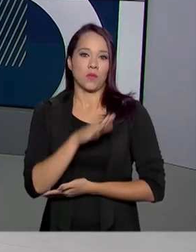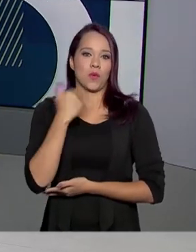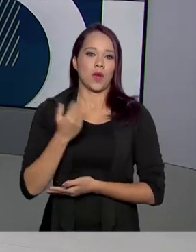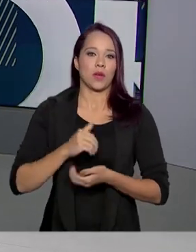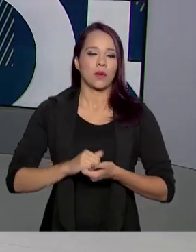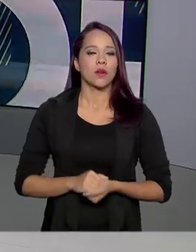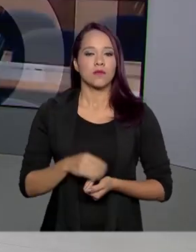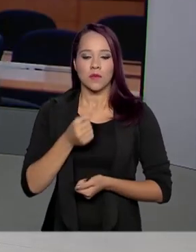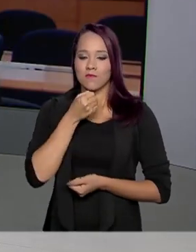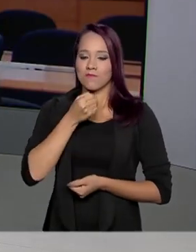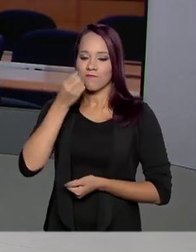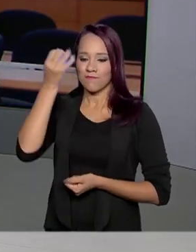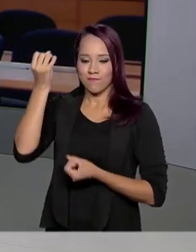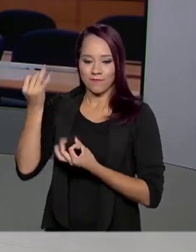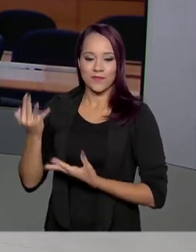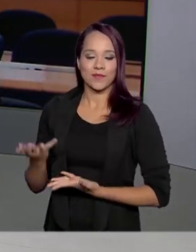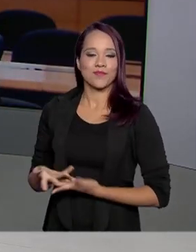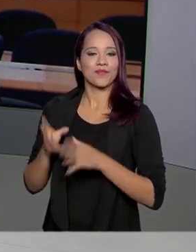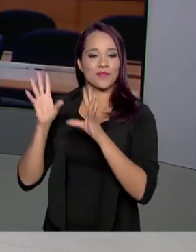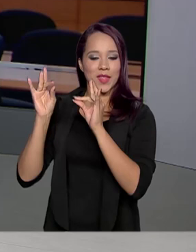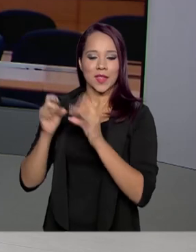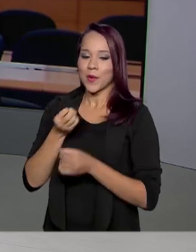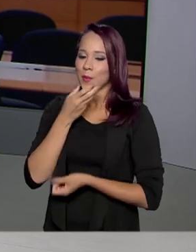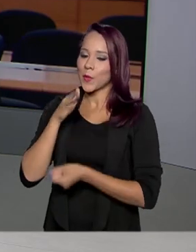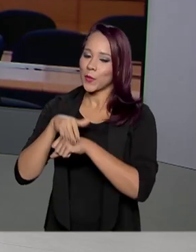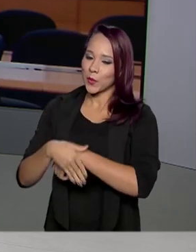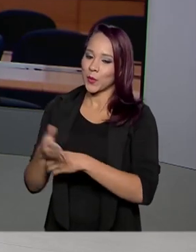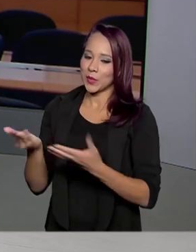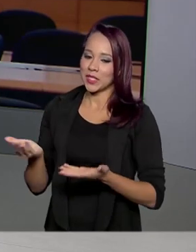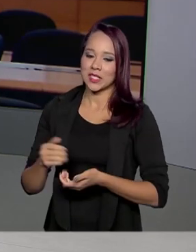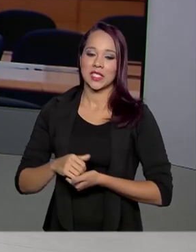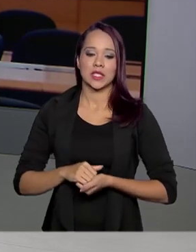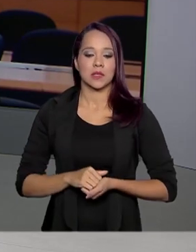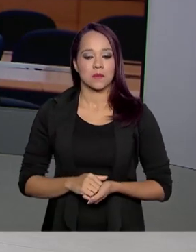conversar com Márcia Fernandes, que tem mais detalhes. Boa noite, Marcinha.